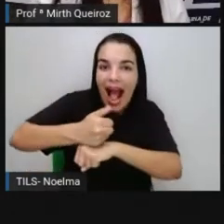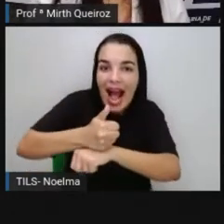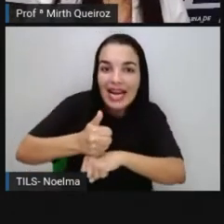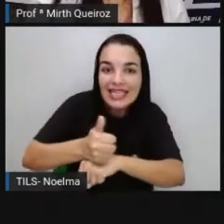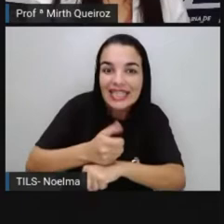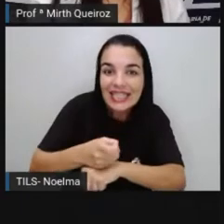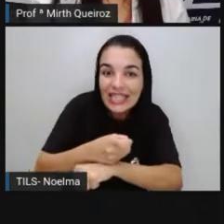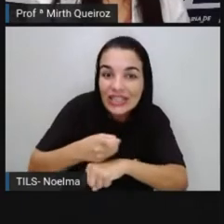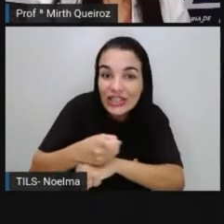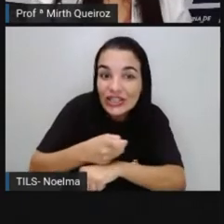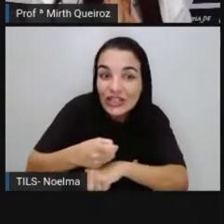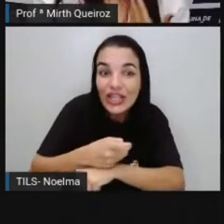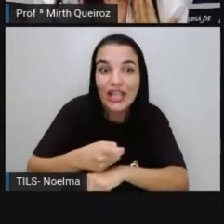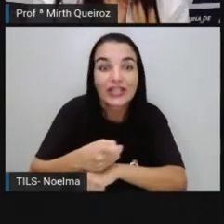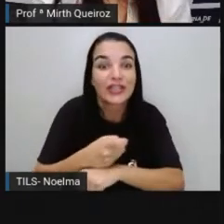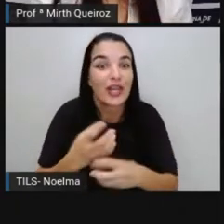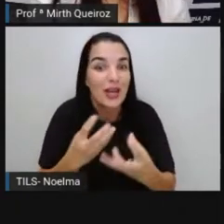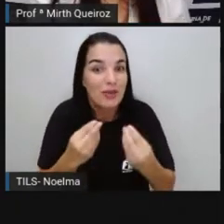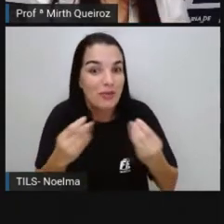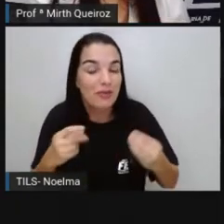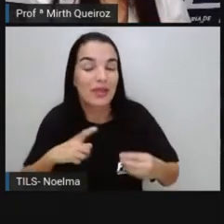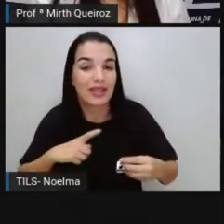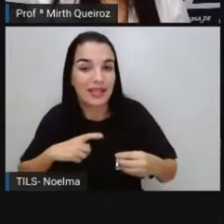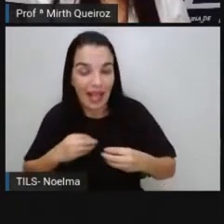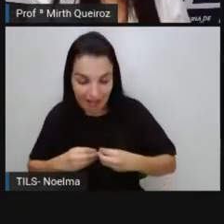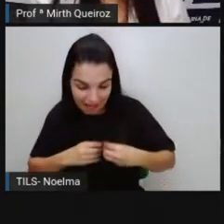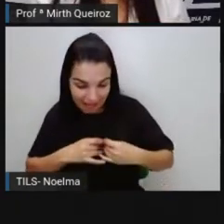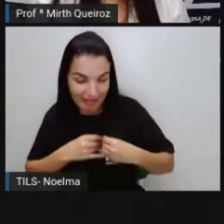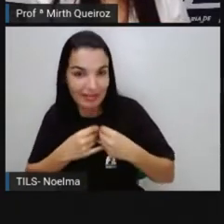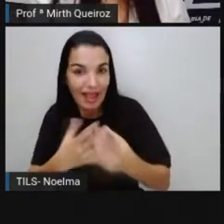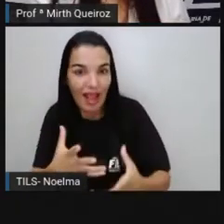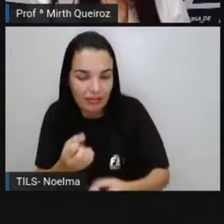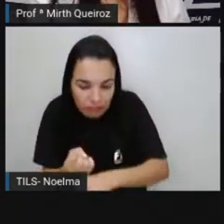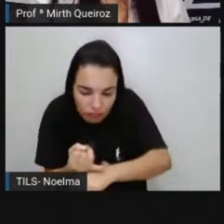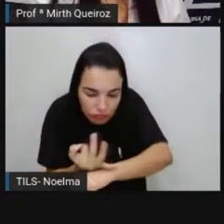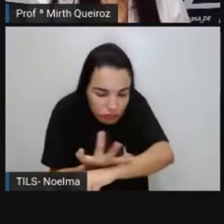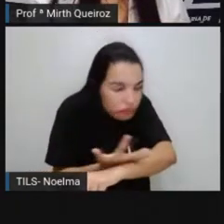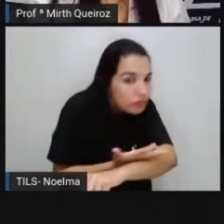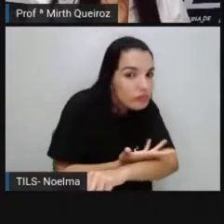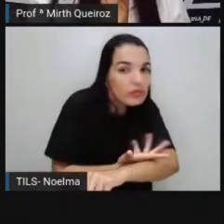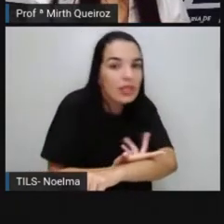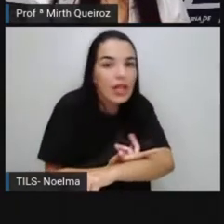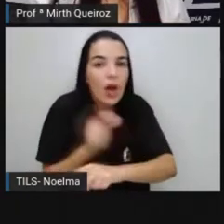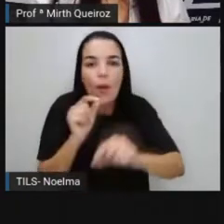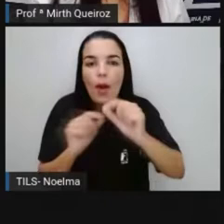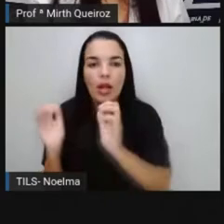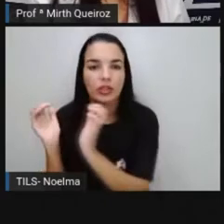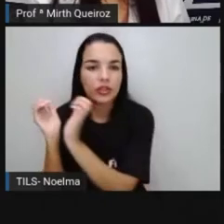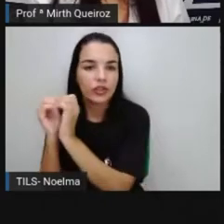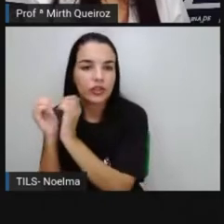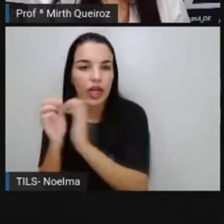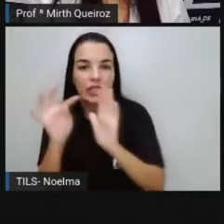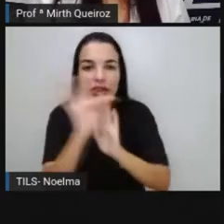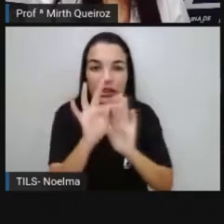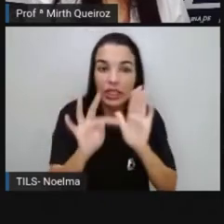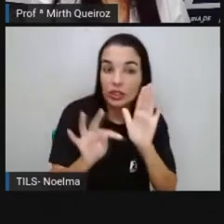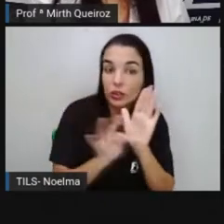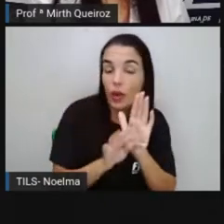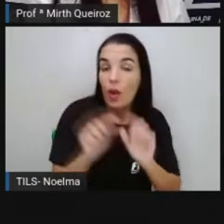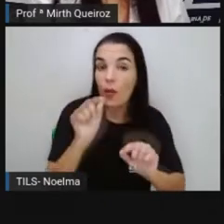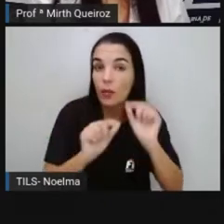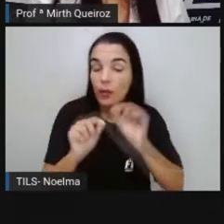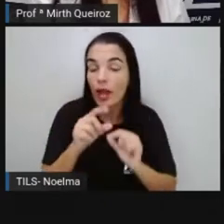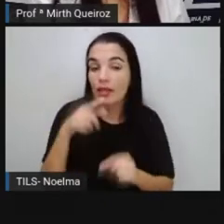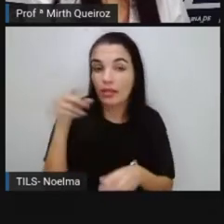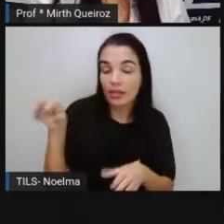transmitem as sensações do emissor. Os gêneros textuais que fazem parte, nesse caso,